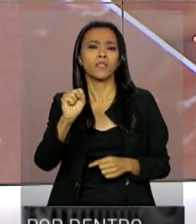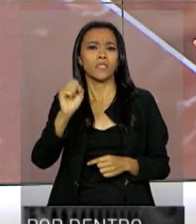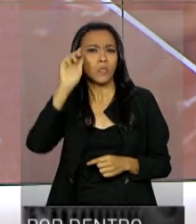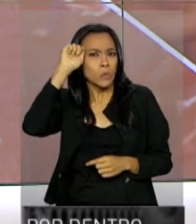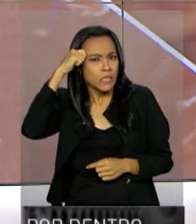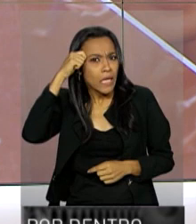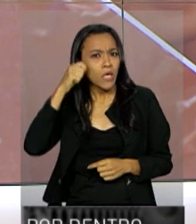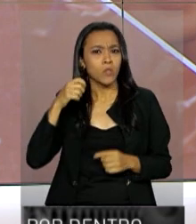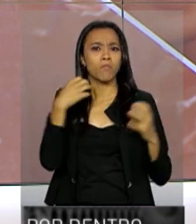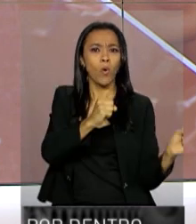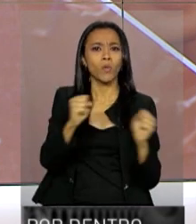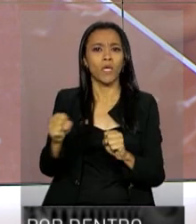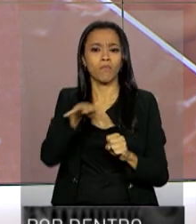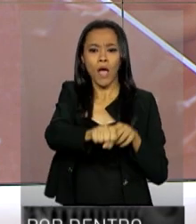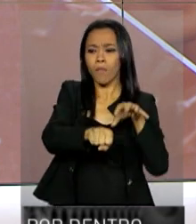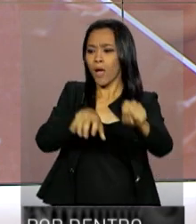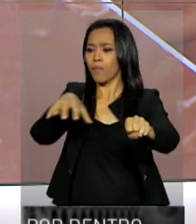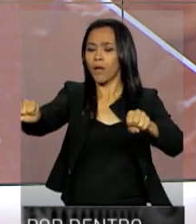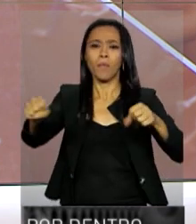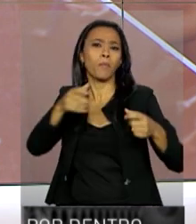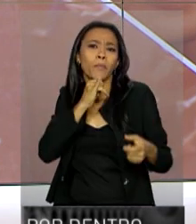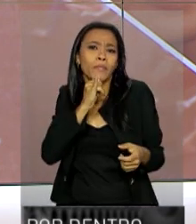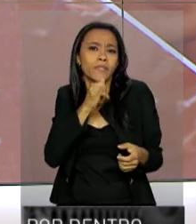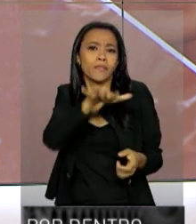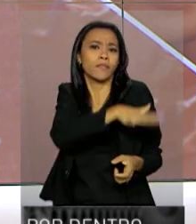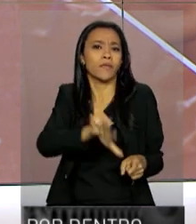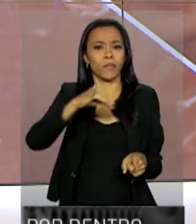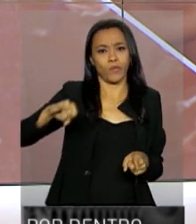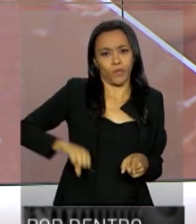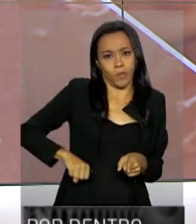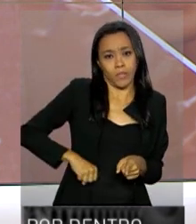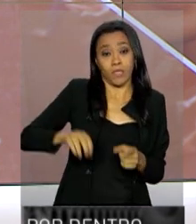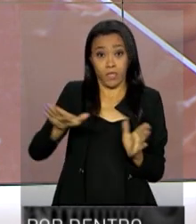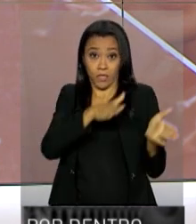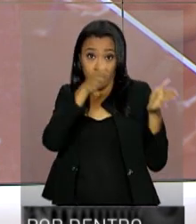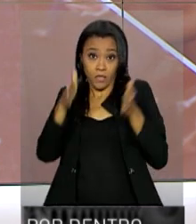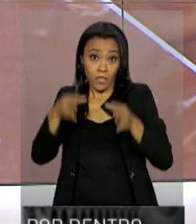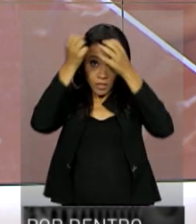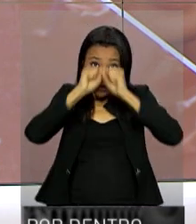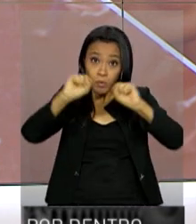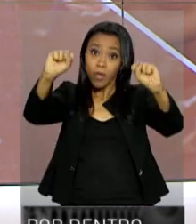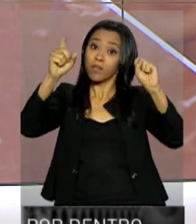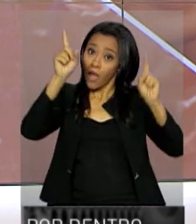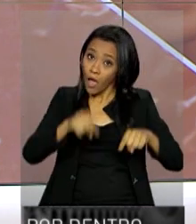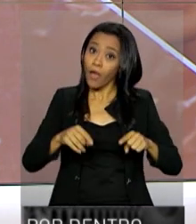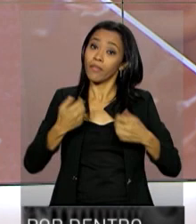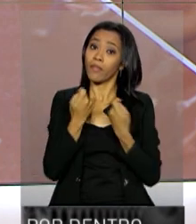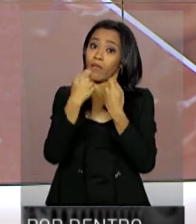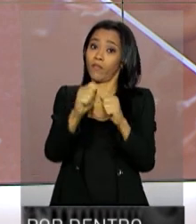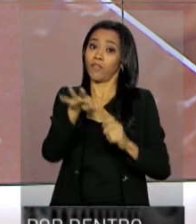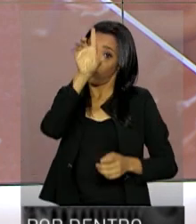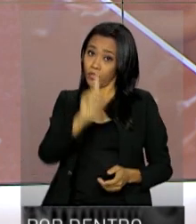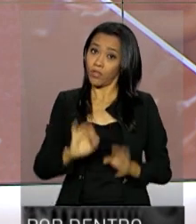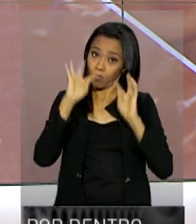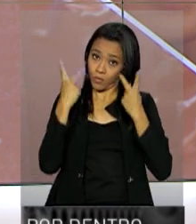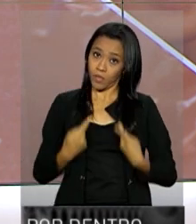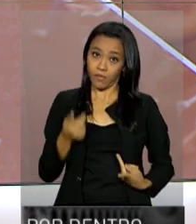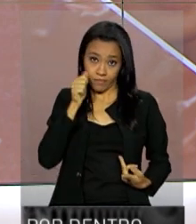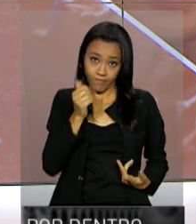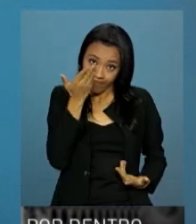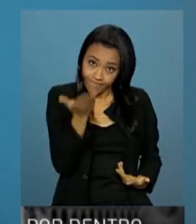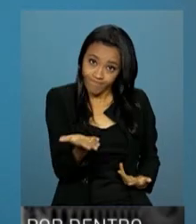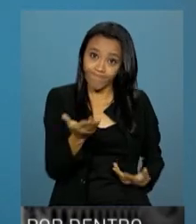espaços de poder, como por exemplo na diplomacia, nos tribunais. É o que defende a ministra dos direitos humanos, Luiz Linda Valoá.